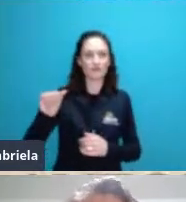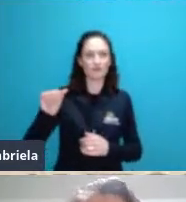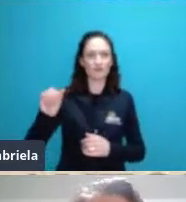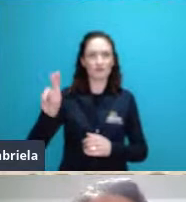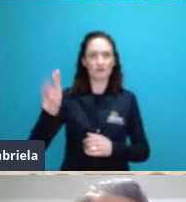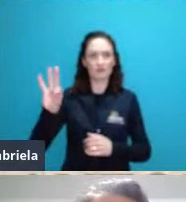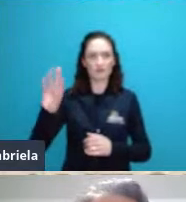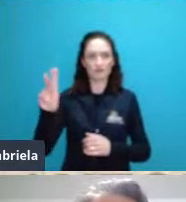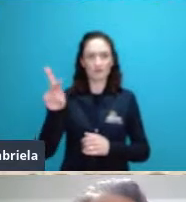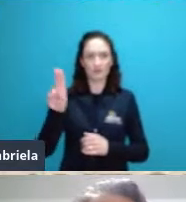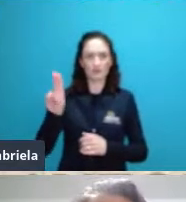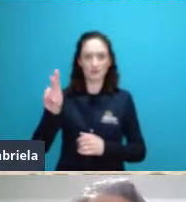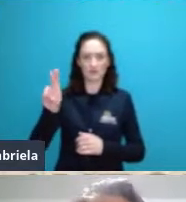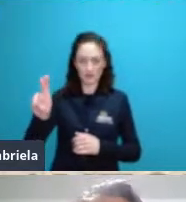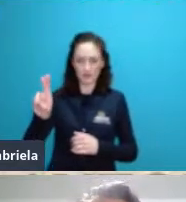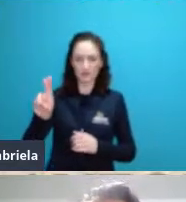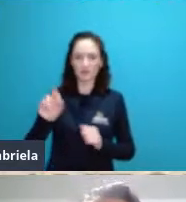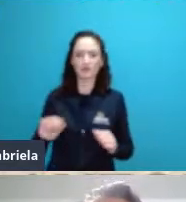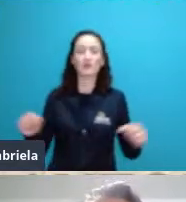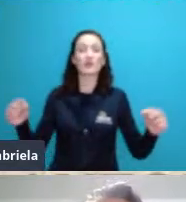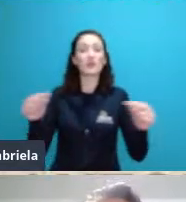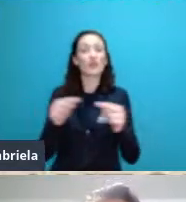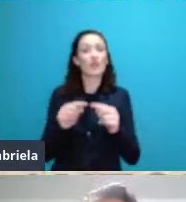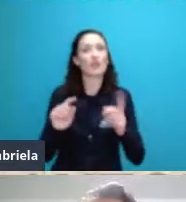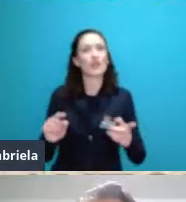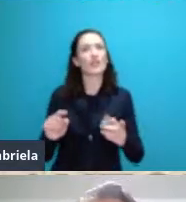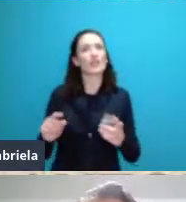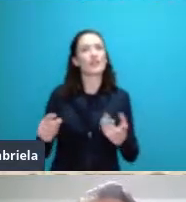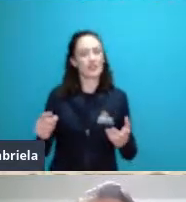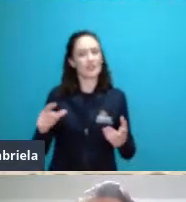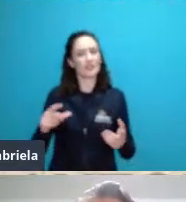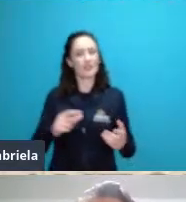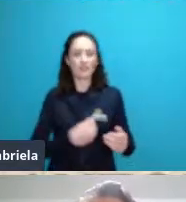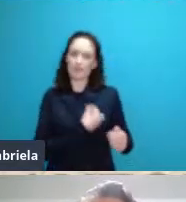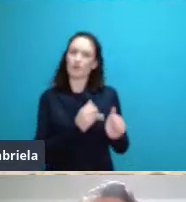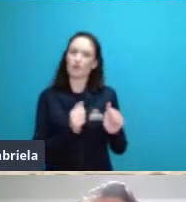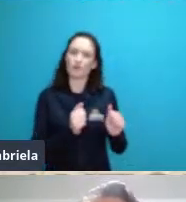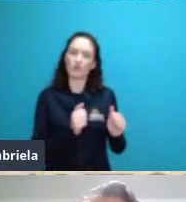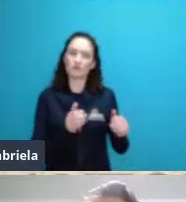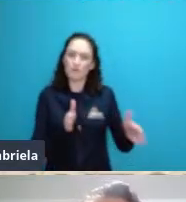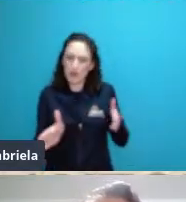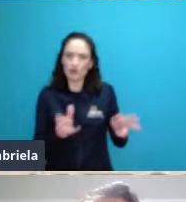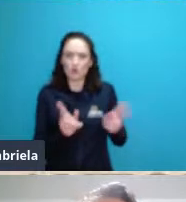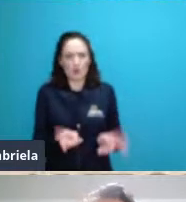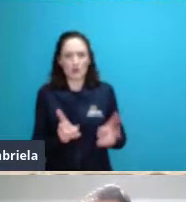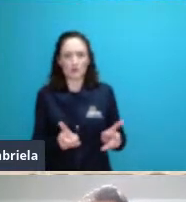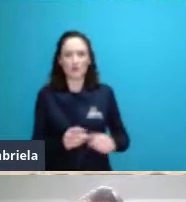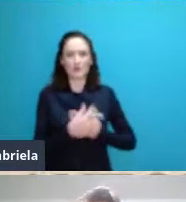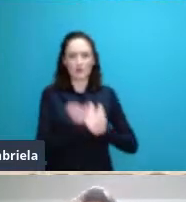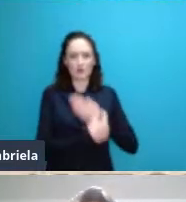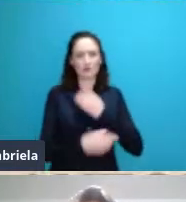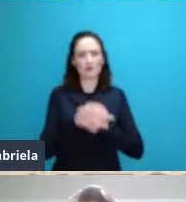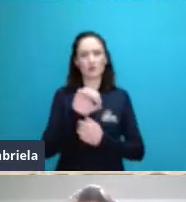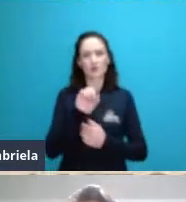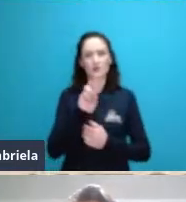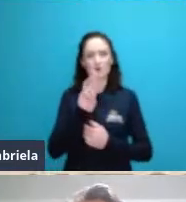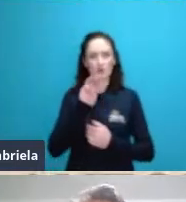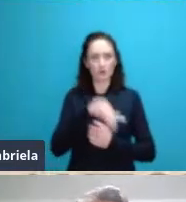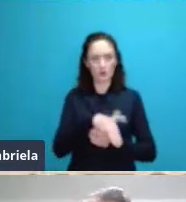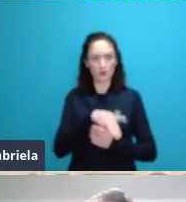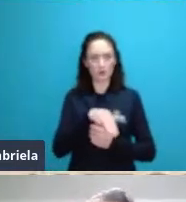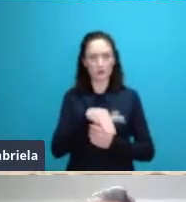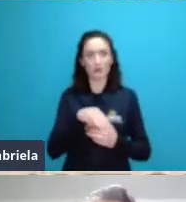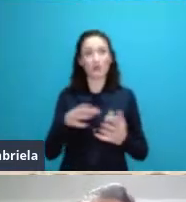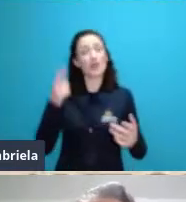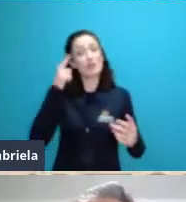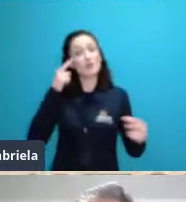do Odum e ele estava justamente publicando alguns artigos comentando sobre a necessidade de entender a